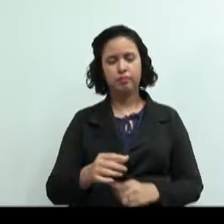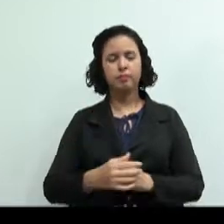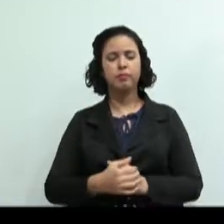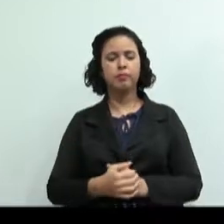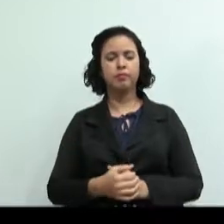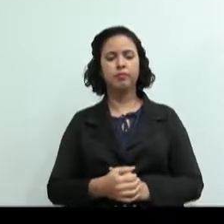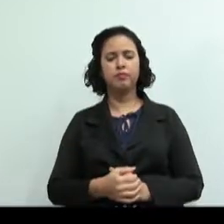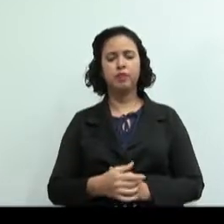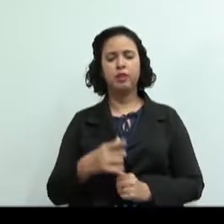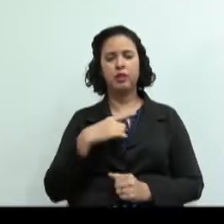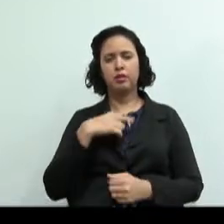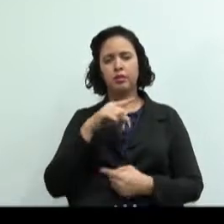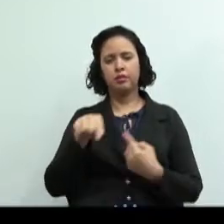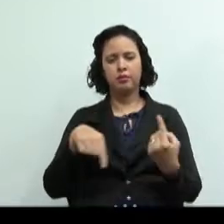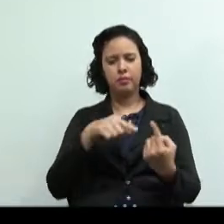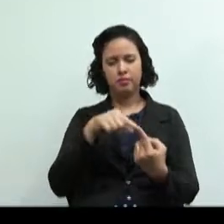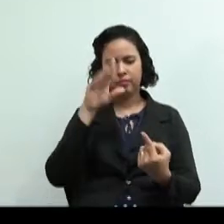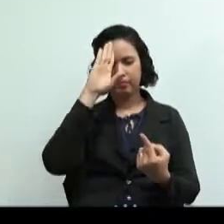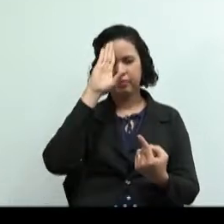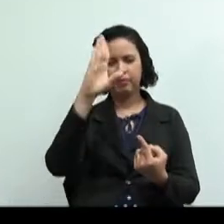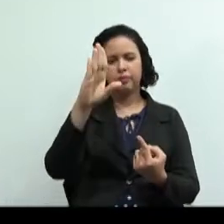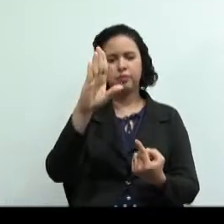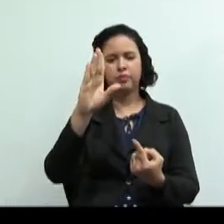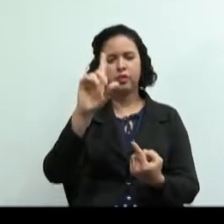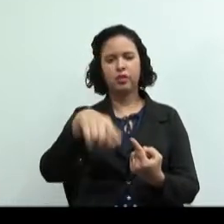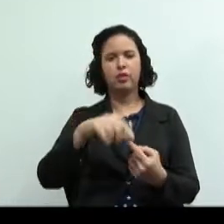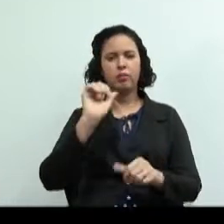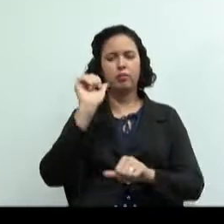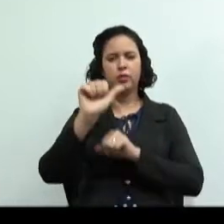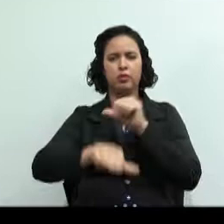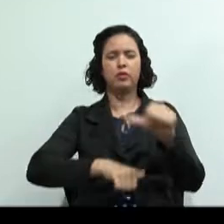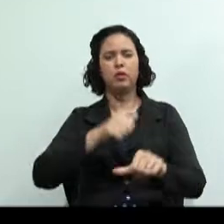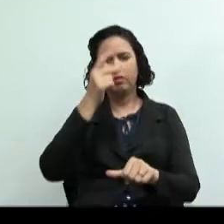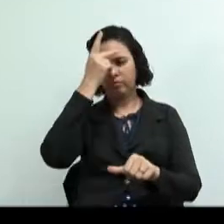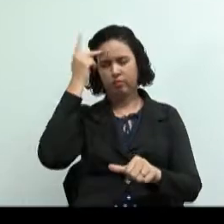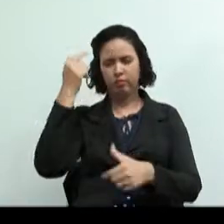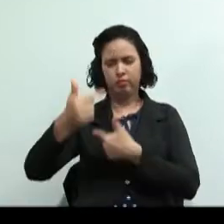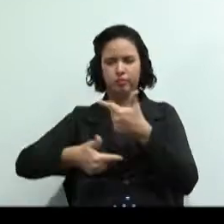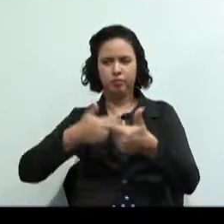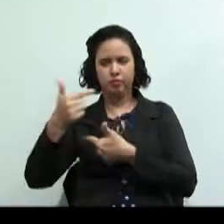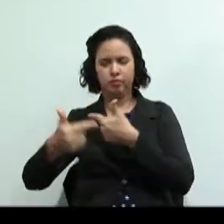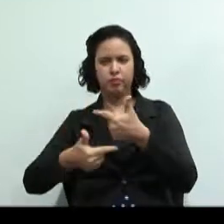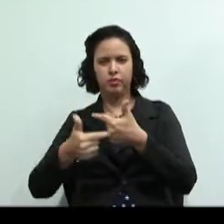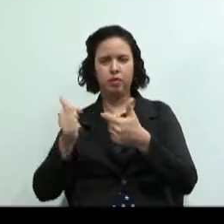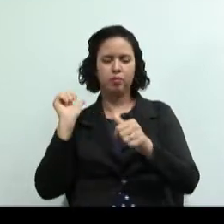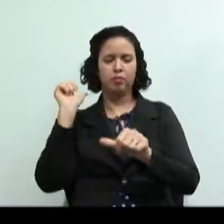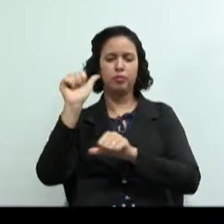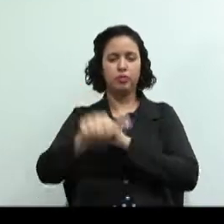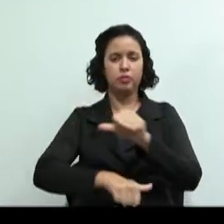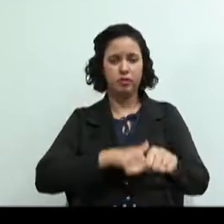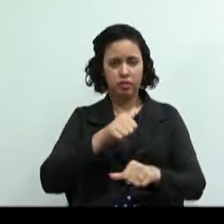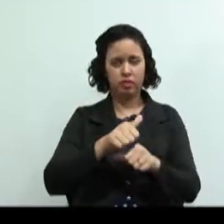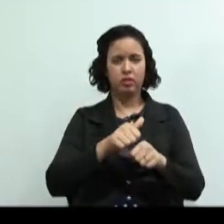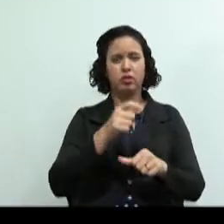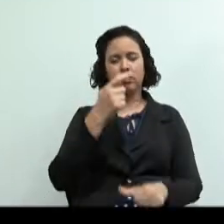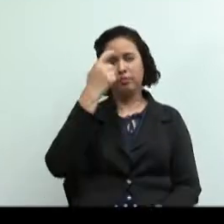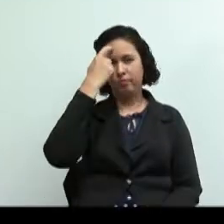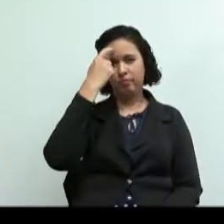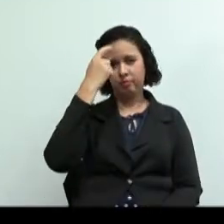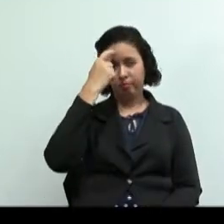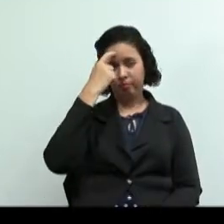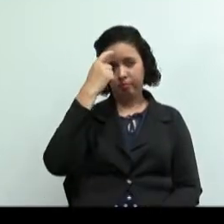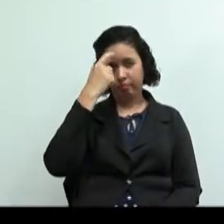tem como objetivo principal transformar empregados em empreendedores, empregados em